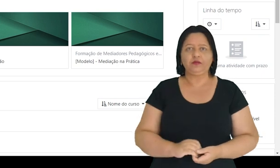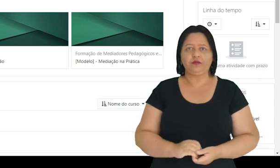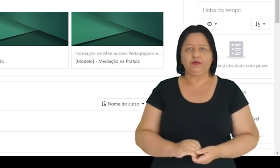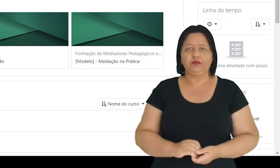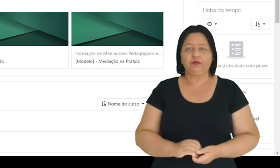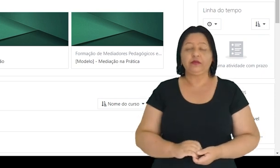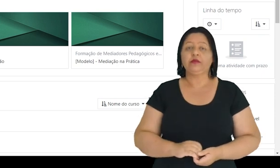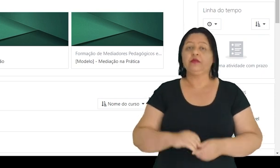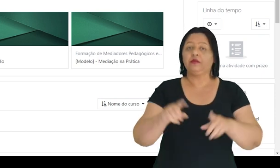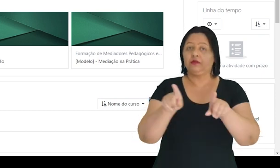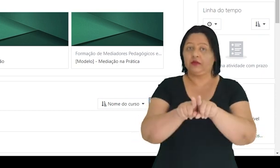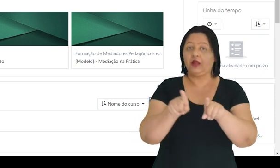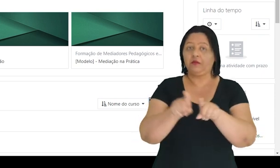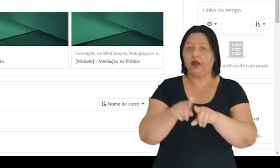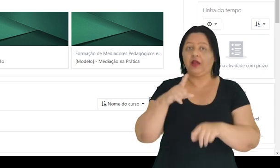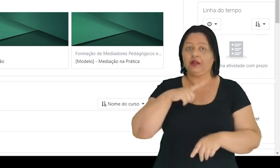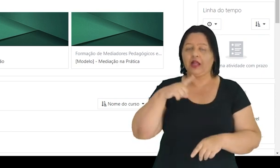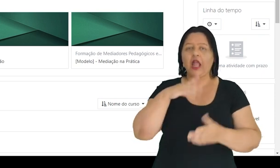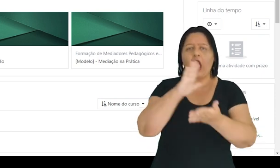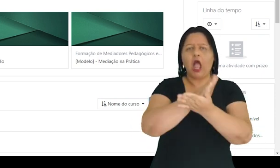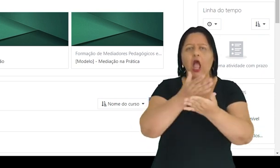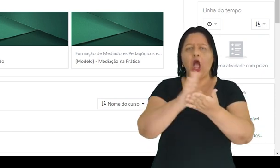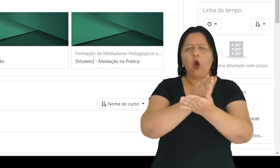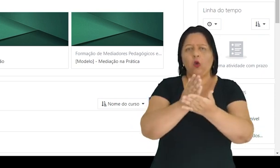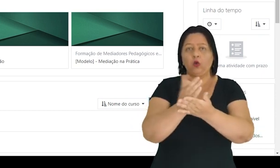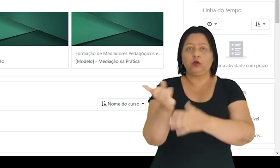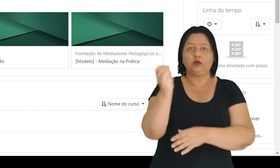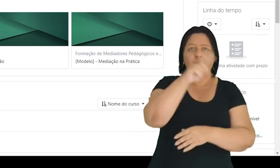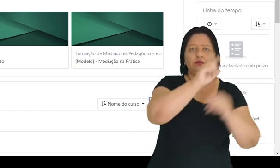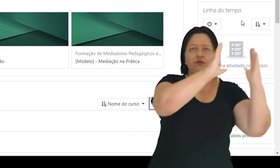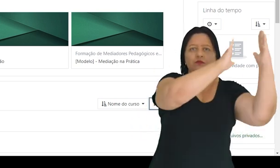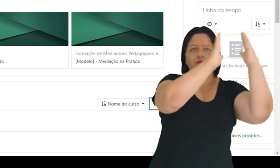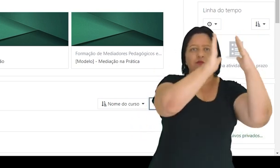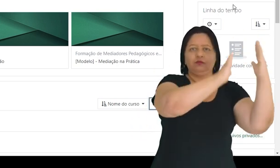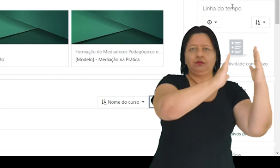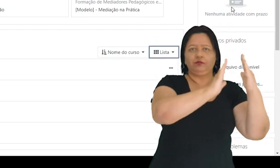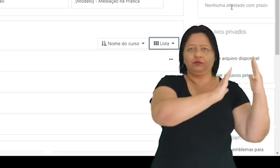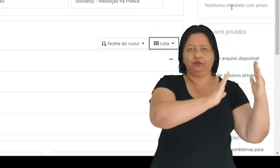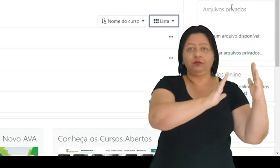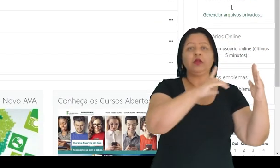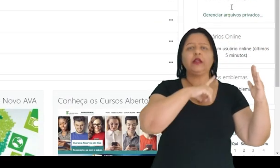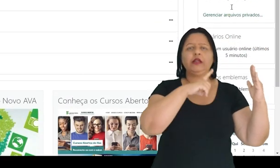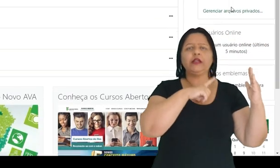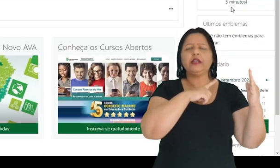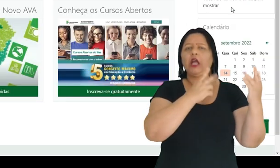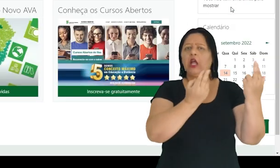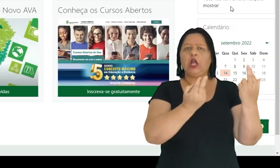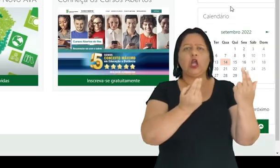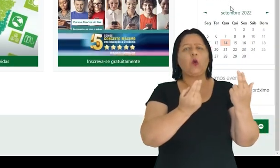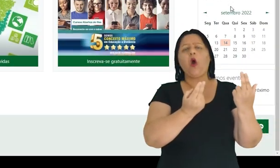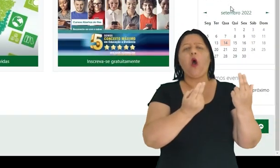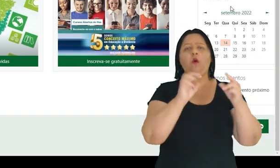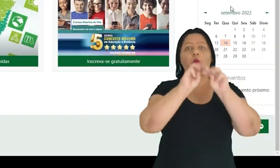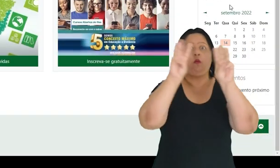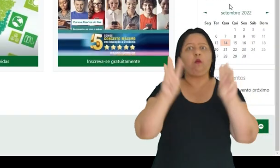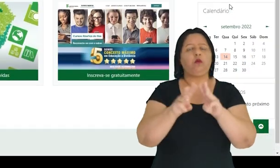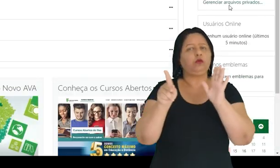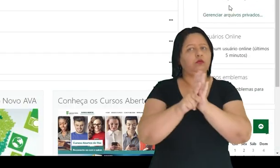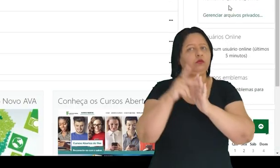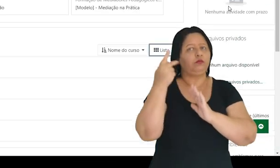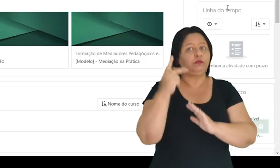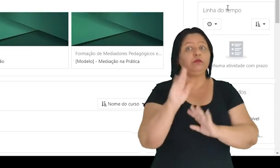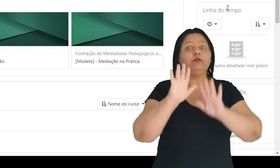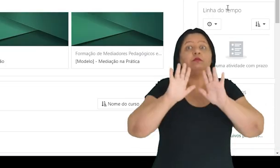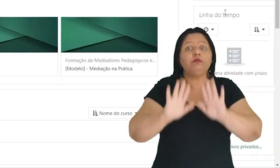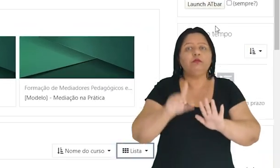Continuando, nós temos também alguns blocos aqui na lateral direita que vêm por padrão na